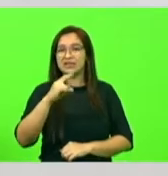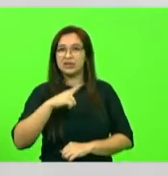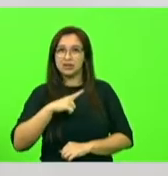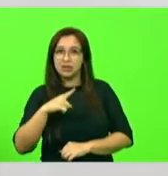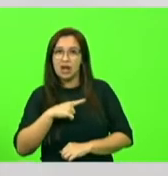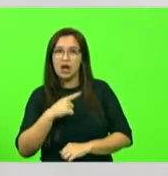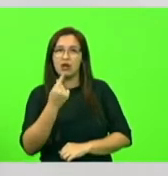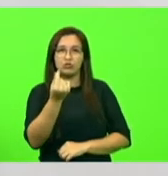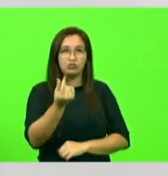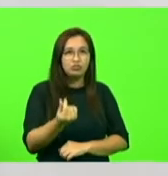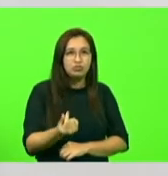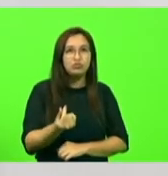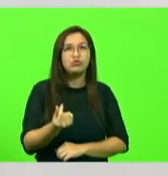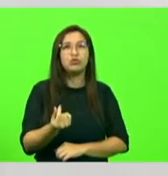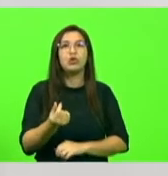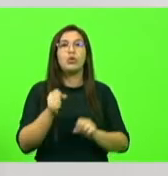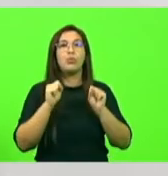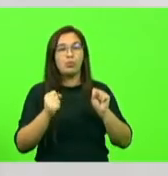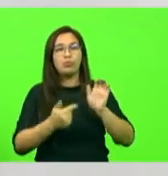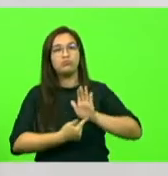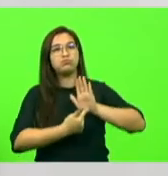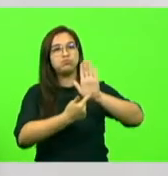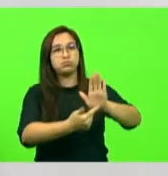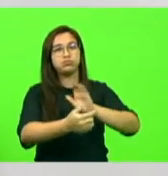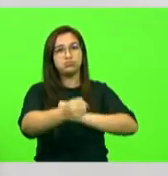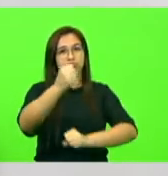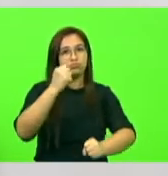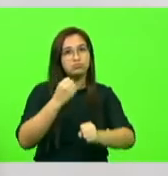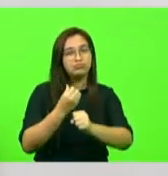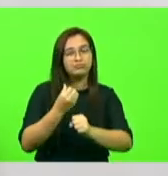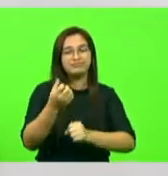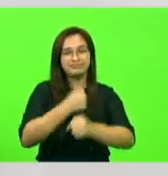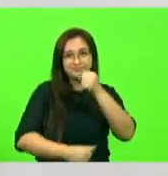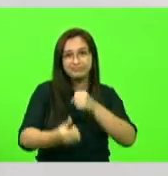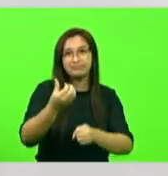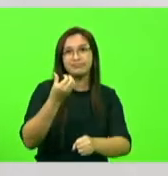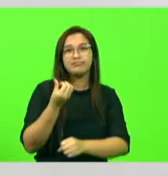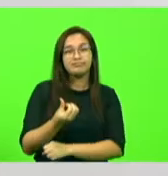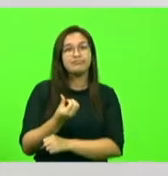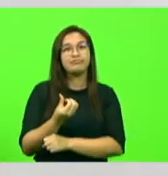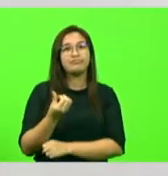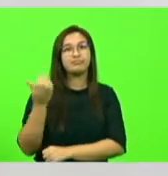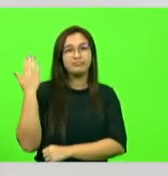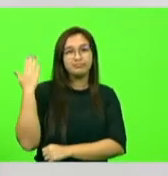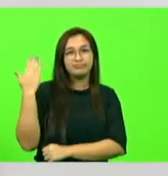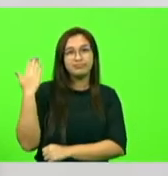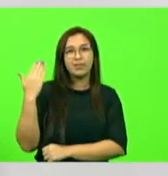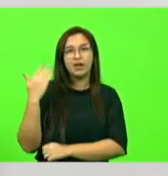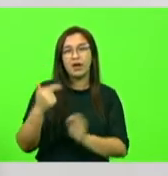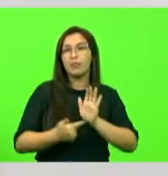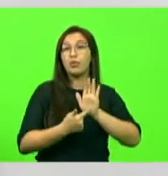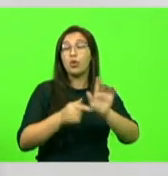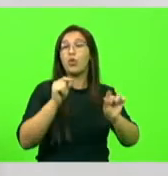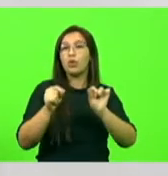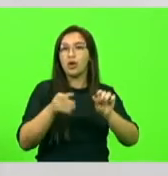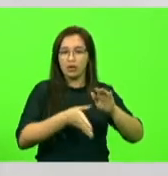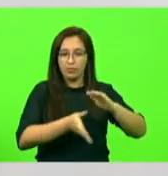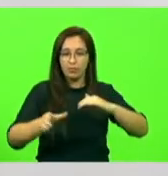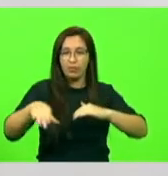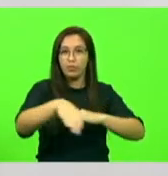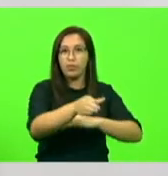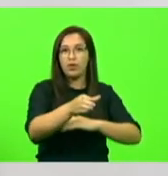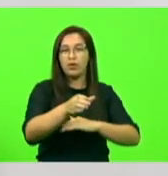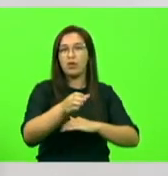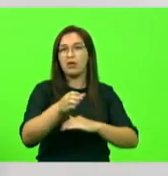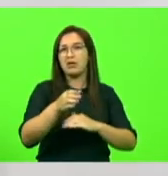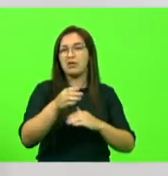desse dinheiro, foi apresentado há seis anos atrás um projeto lá na nossa comunidade do contorno viário que pega do Bela